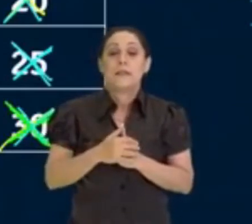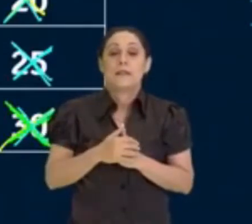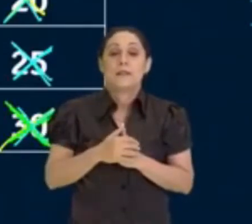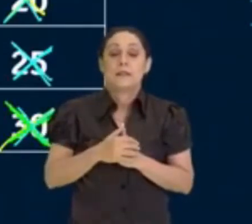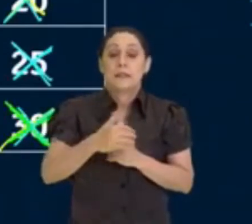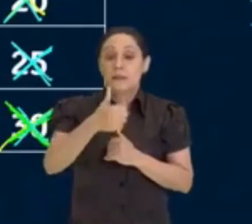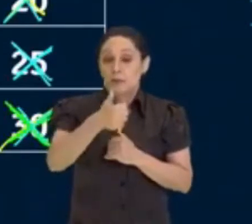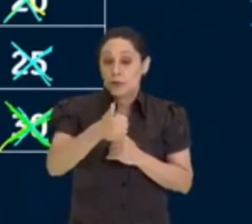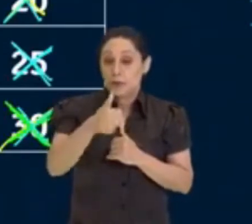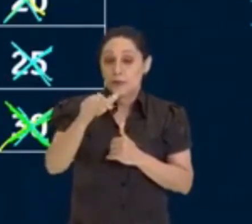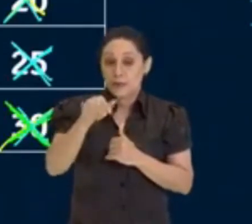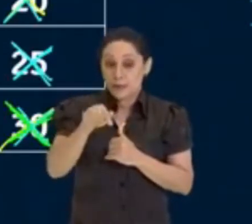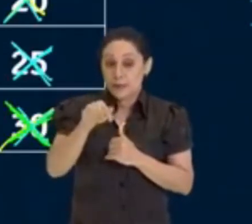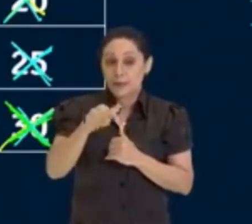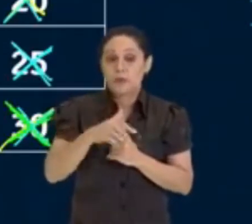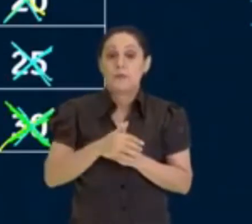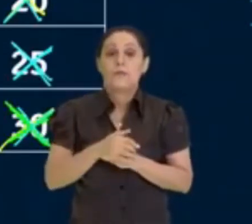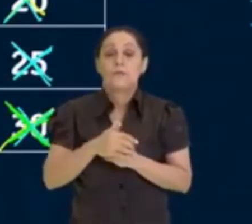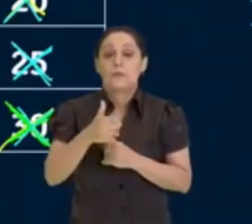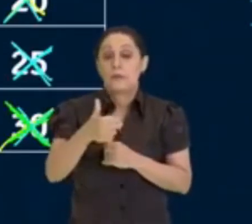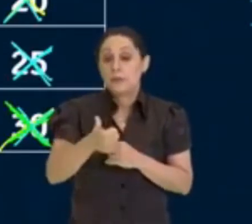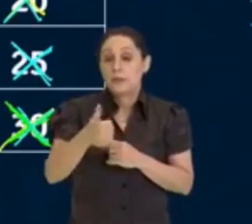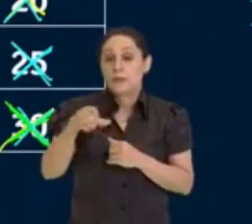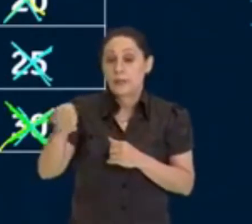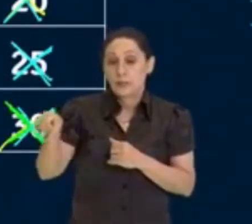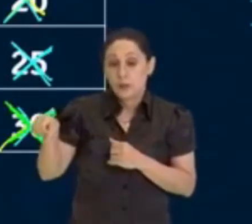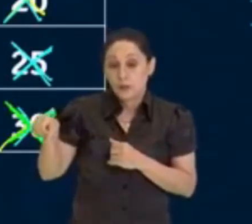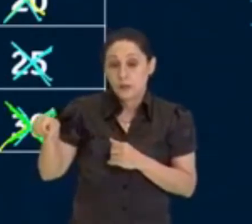17, 19,